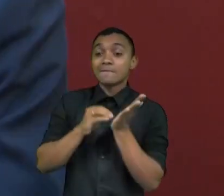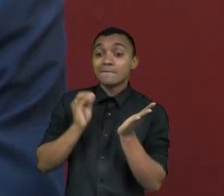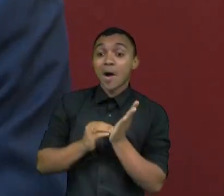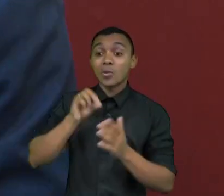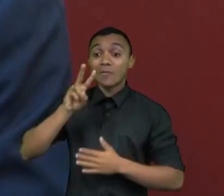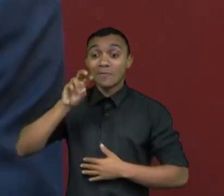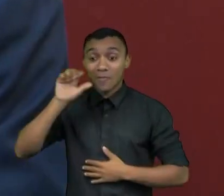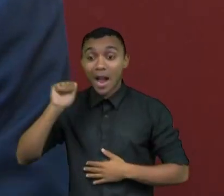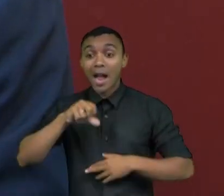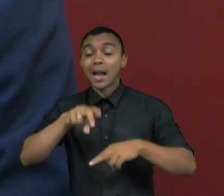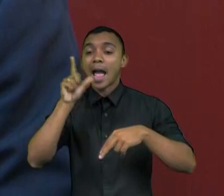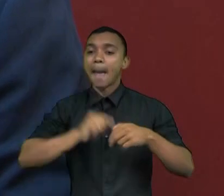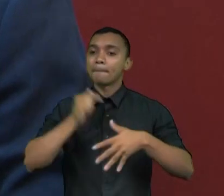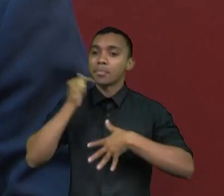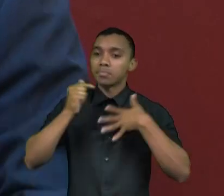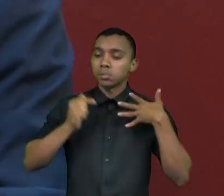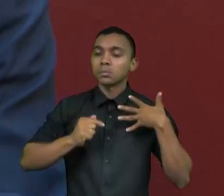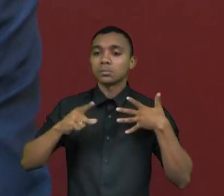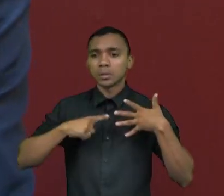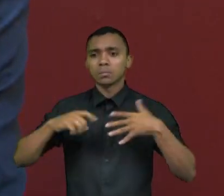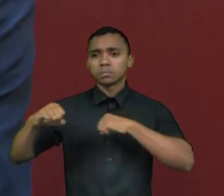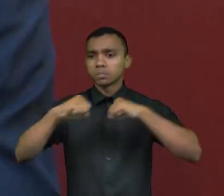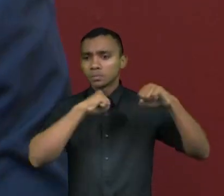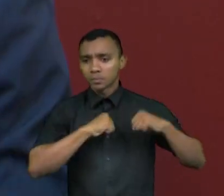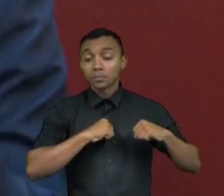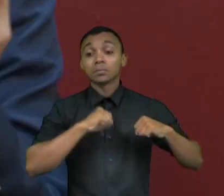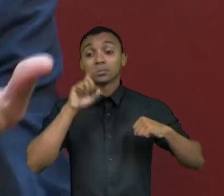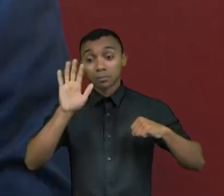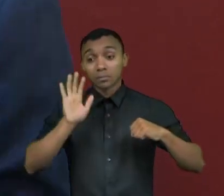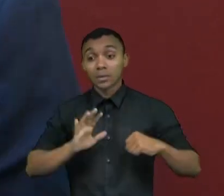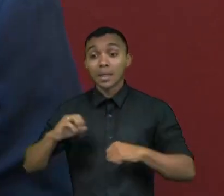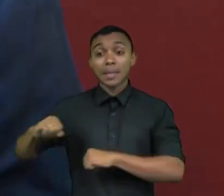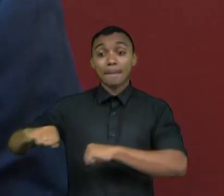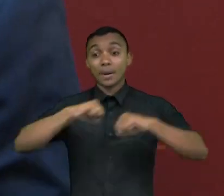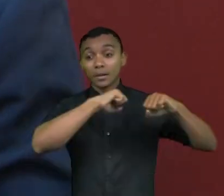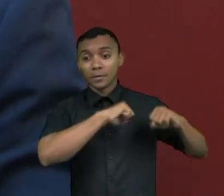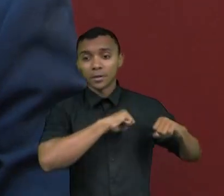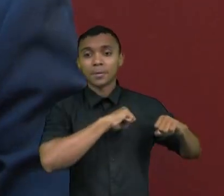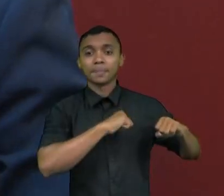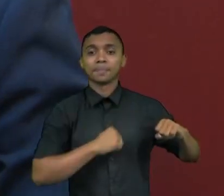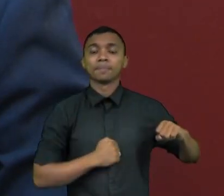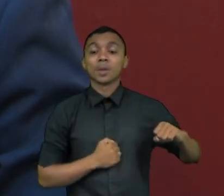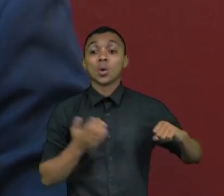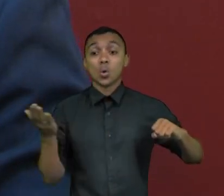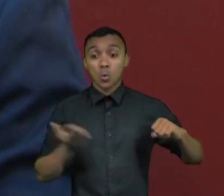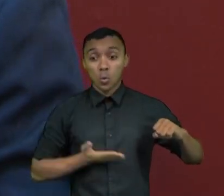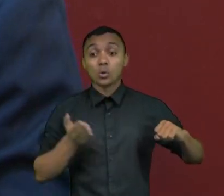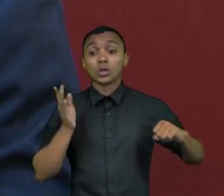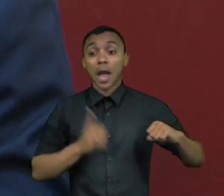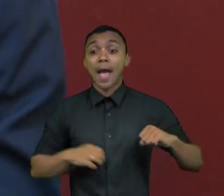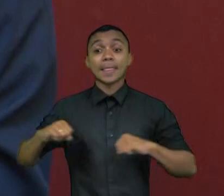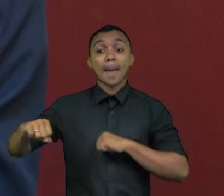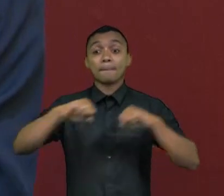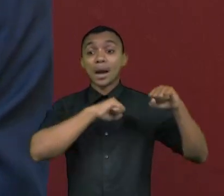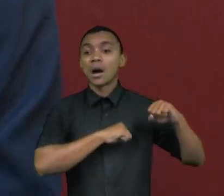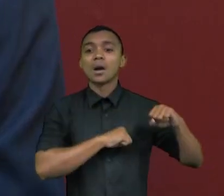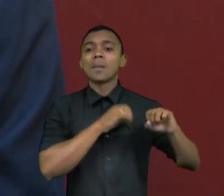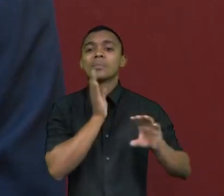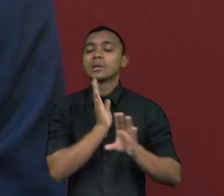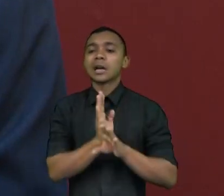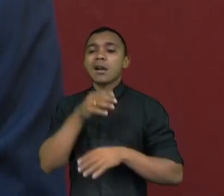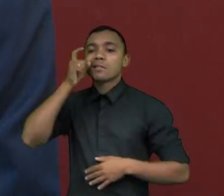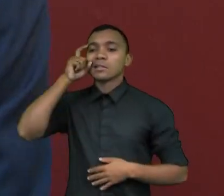são questões que são interessantes. E o debate raso, e hoje que está tendo no Congresso, é um debate, infelizmente, puramente